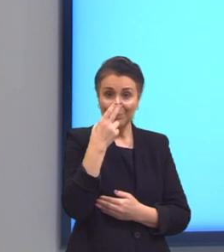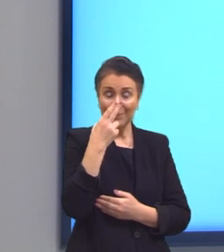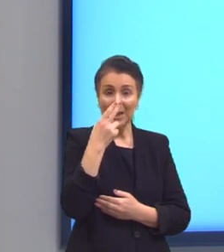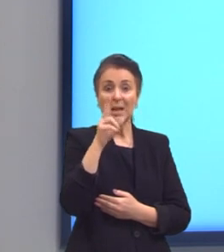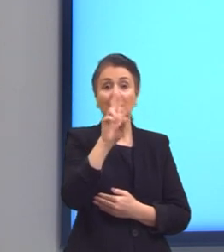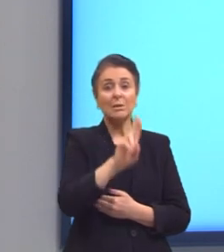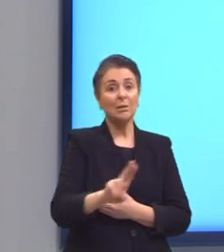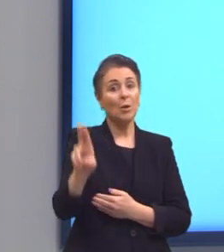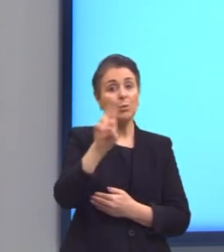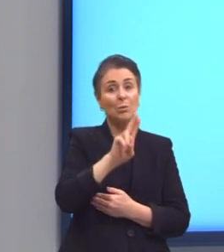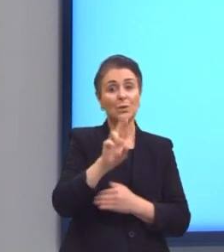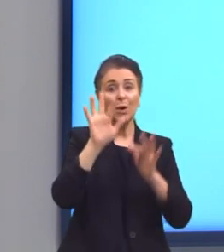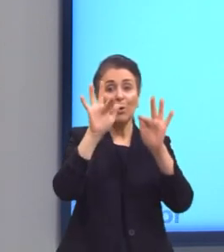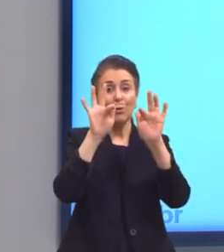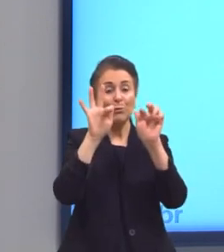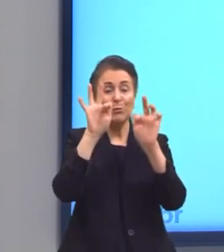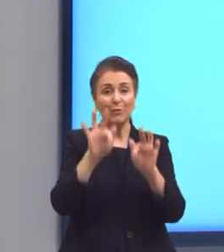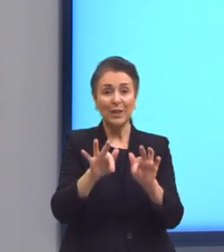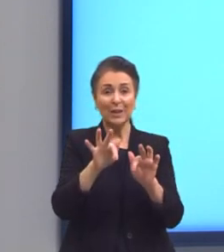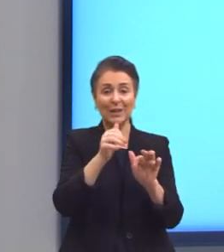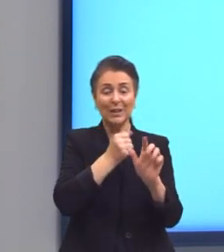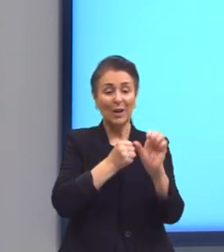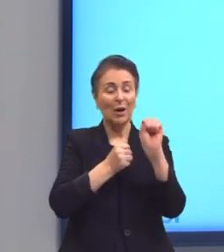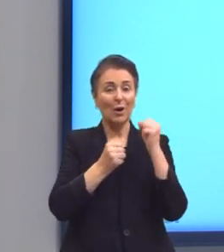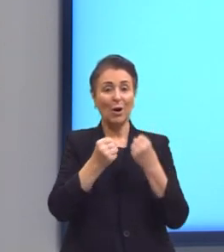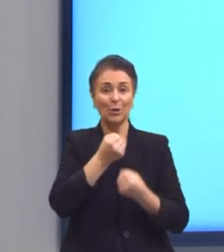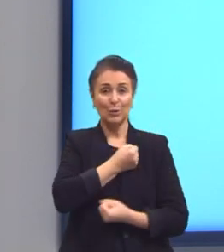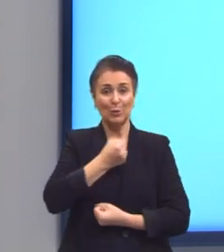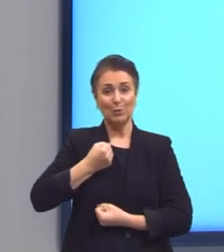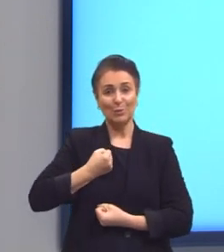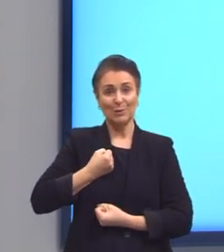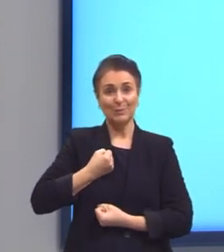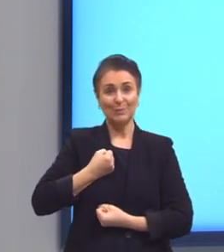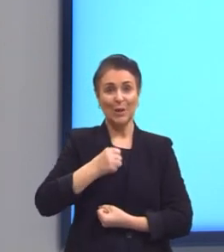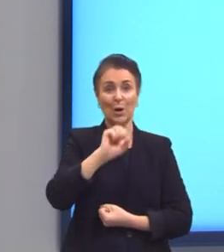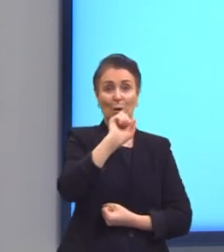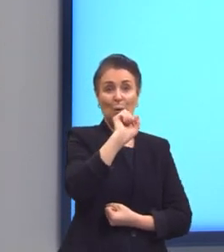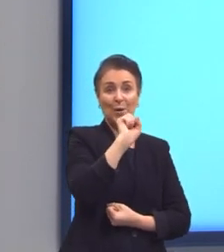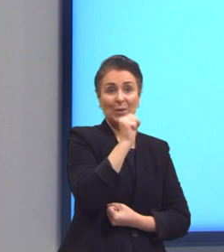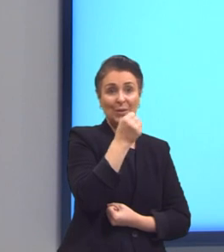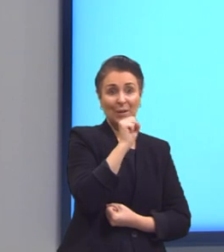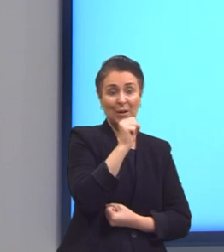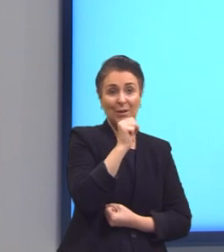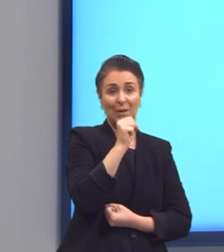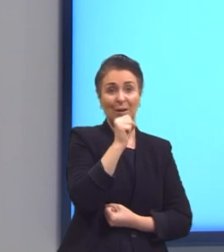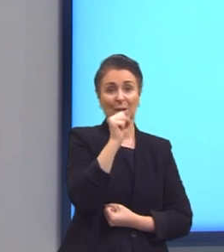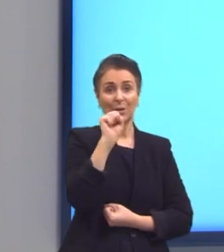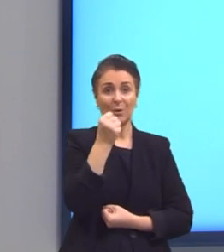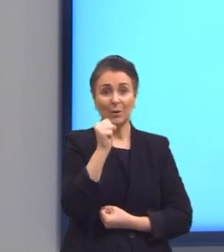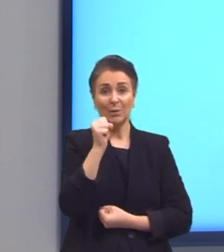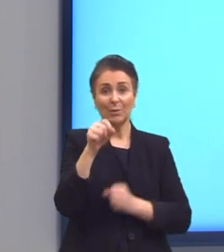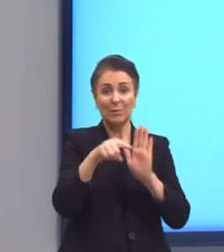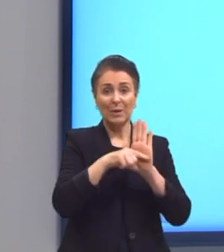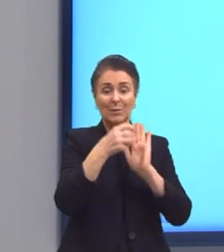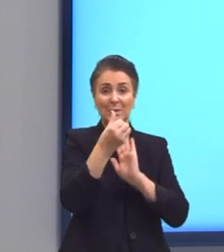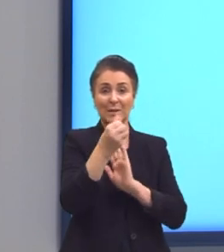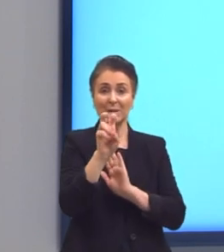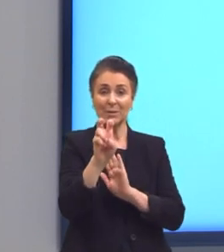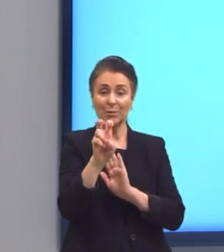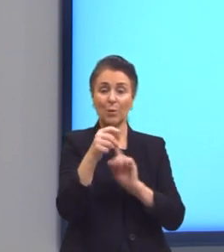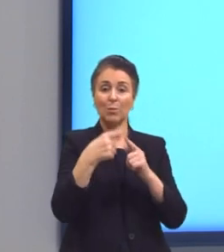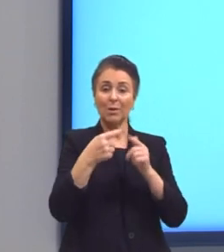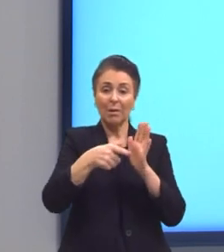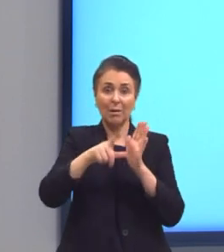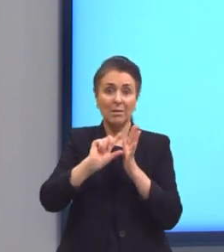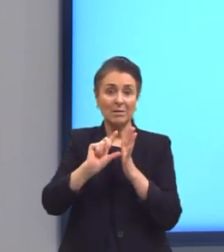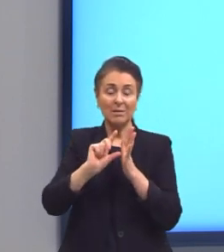partezinha final. 88 menos 65. Essa é a conta que eu vou fazer, porque eu sei que o que está antes, ele